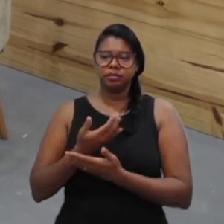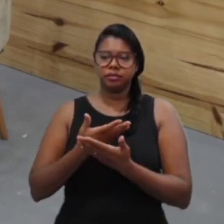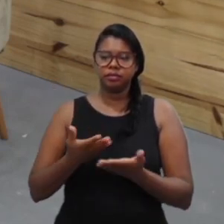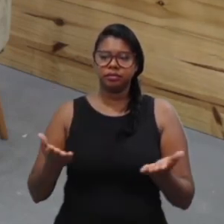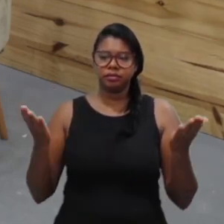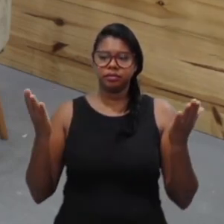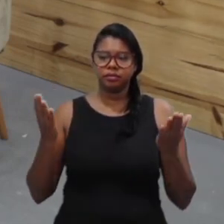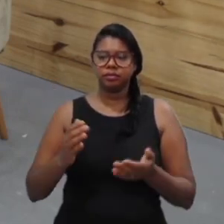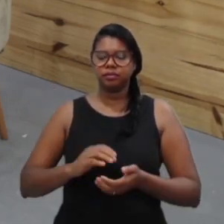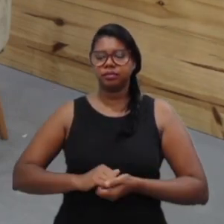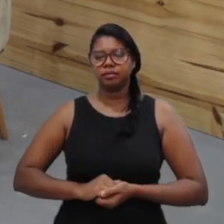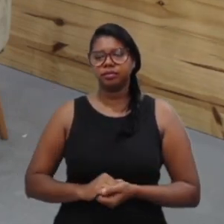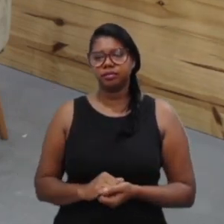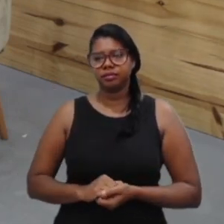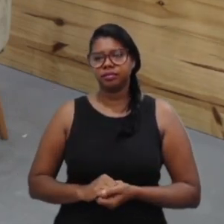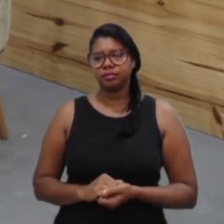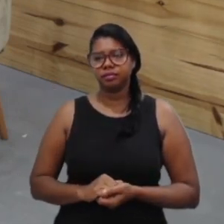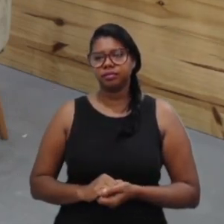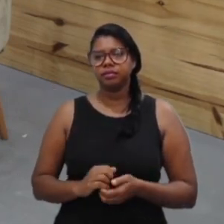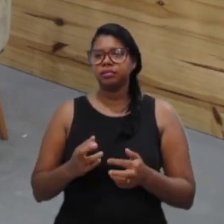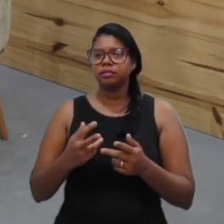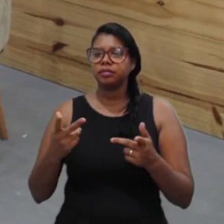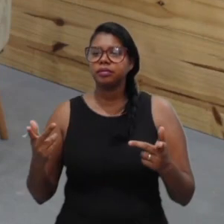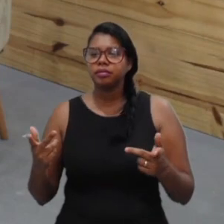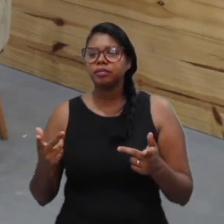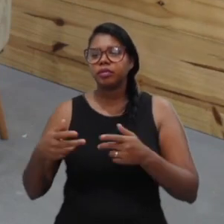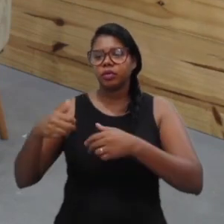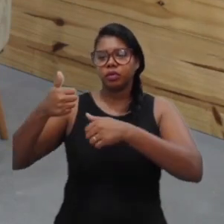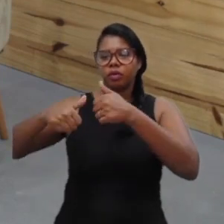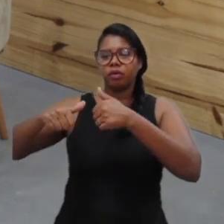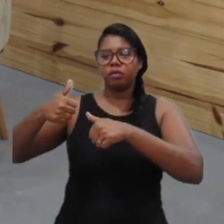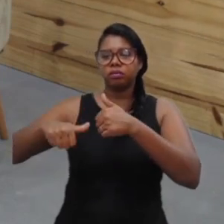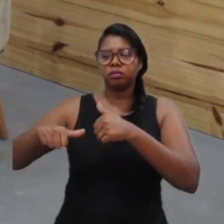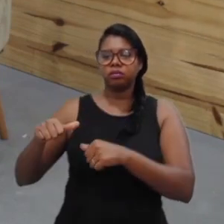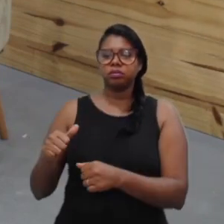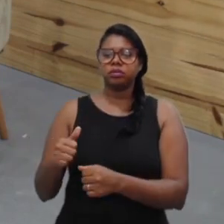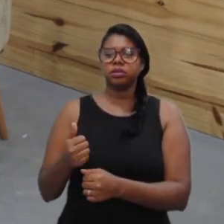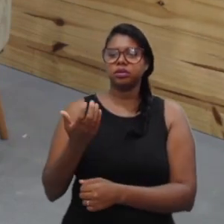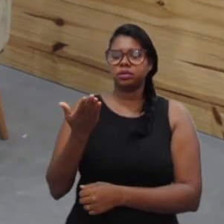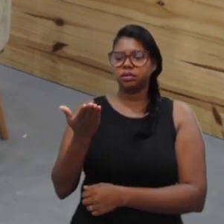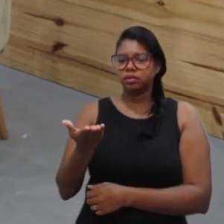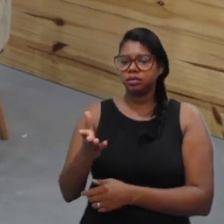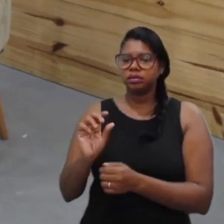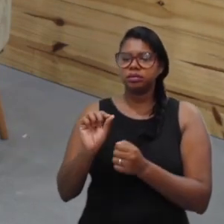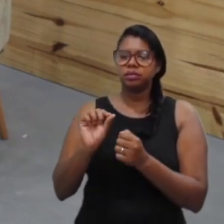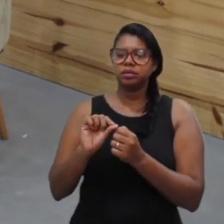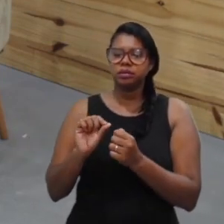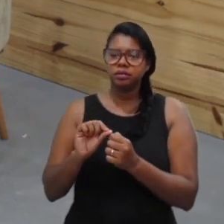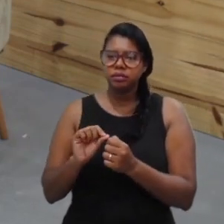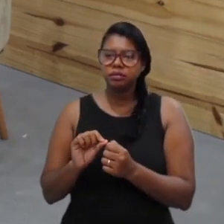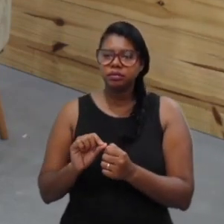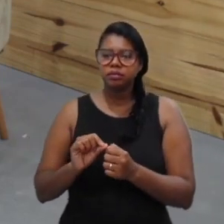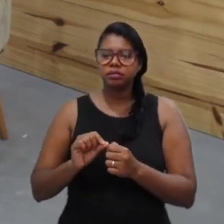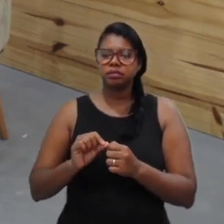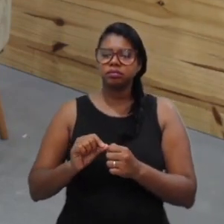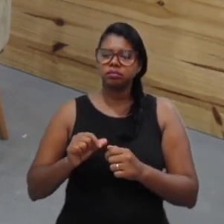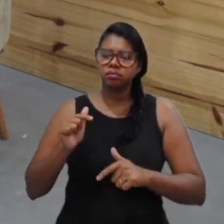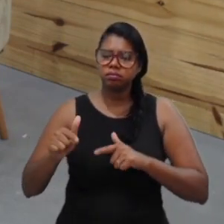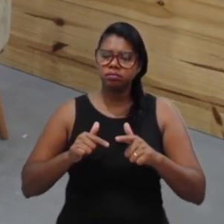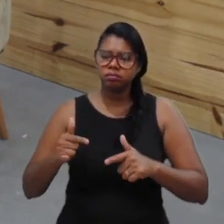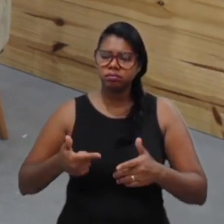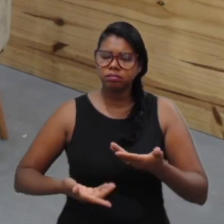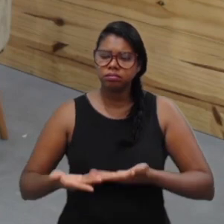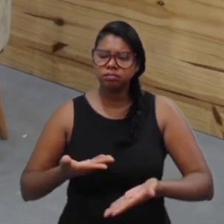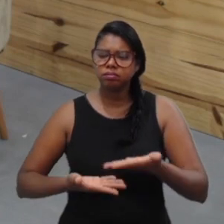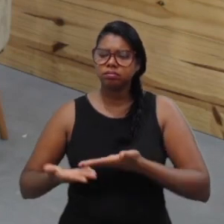tendo consequências, tendo a análise daquilo que você faz, e tendo a certeza de que tudo aquilo que a gente